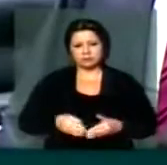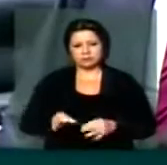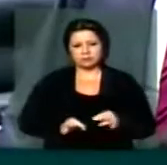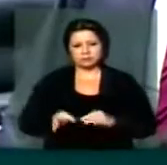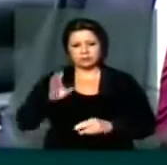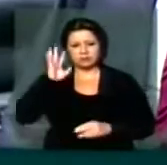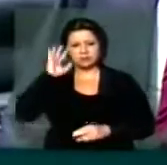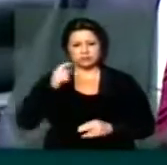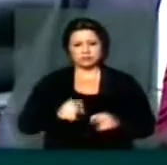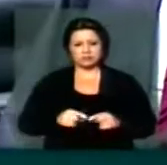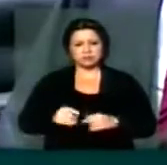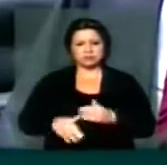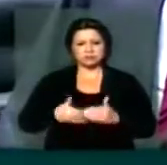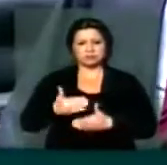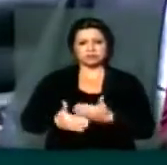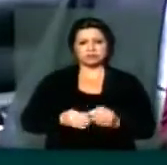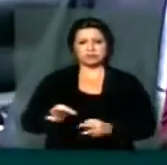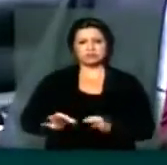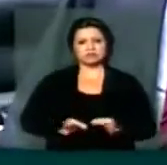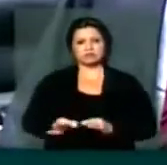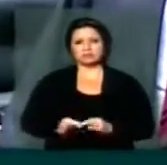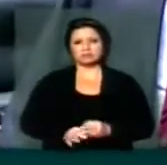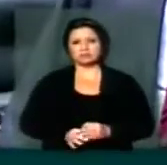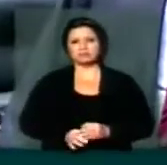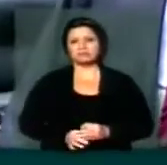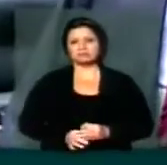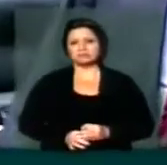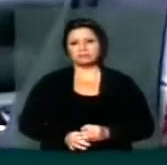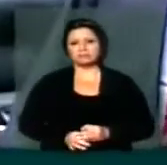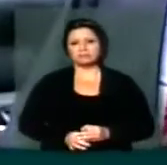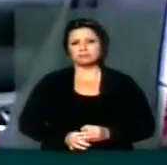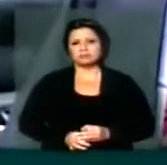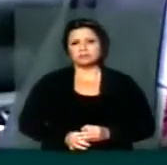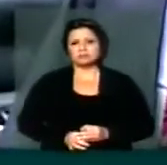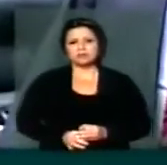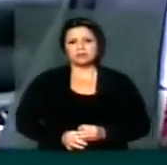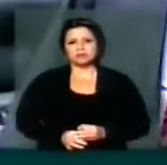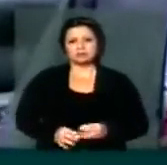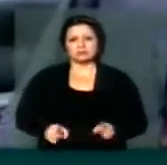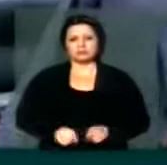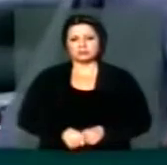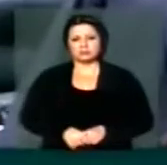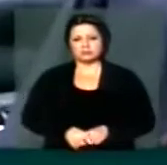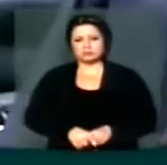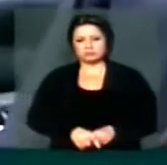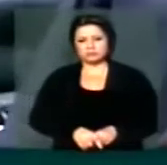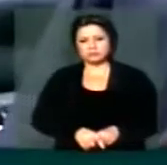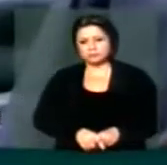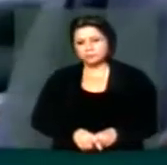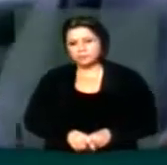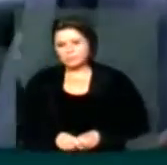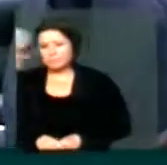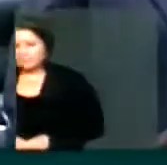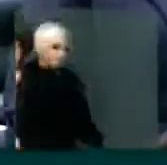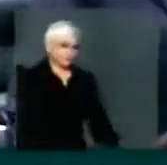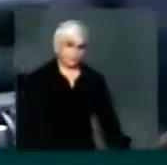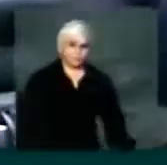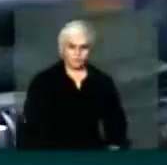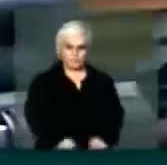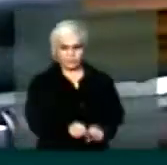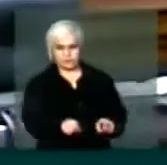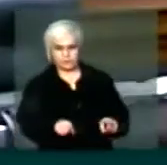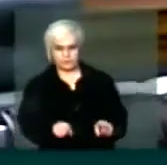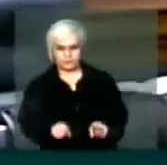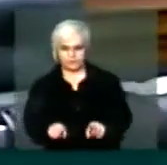deliberar, se não esse ano, mas no próximo ano. Mas que V. Exª, na gestão de V. Exª, não é que tenha essa iniciativa de trazer